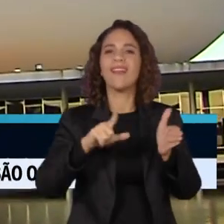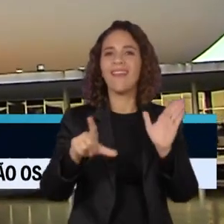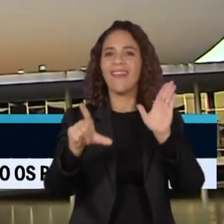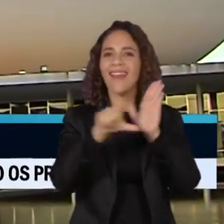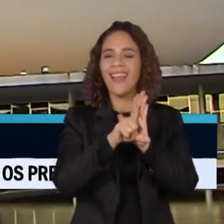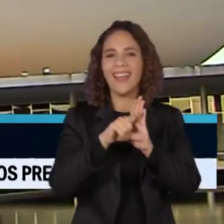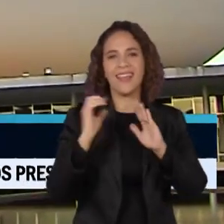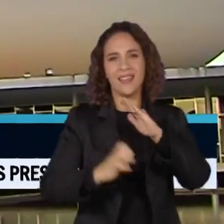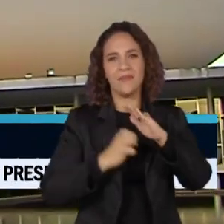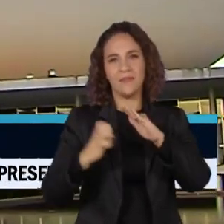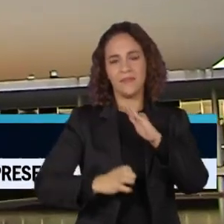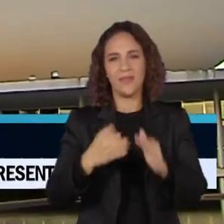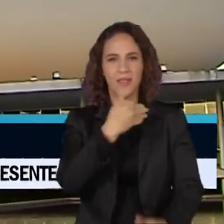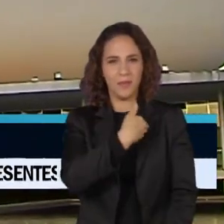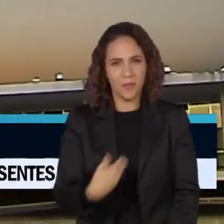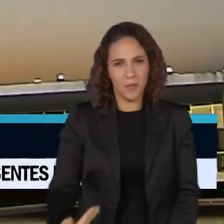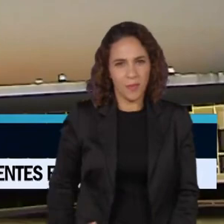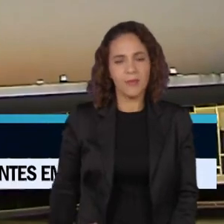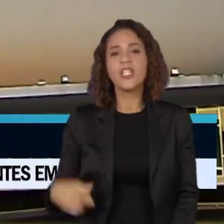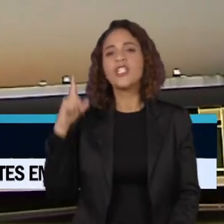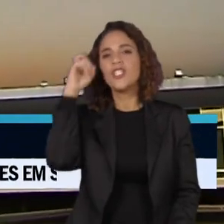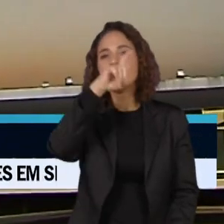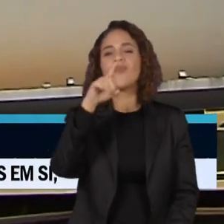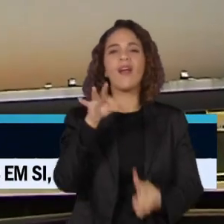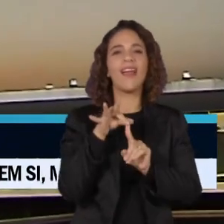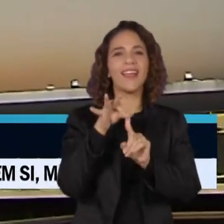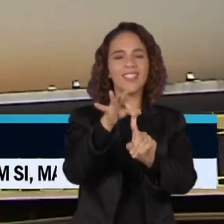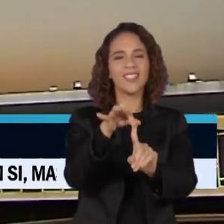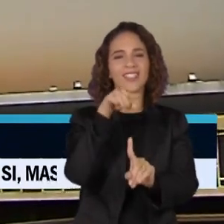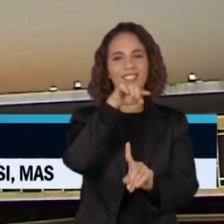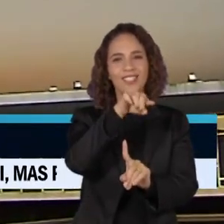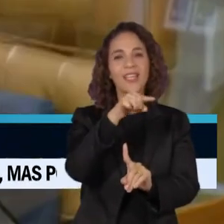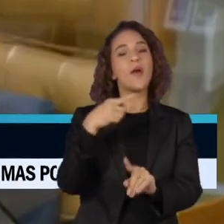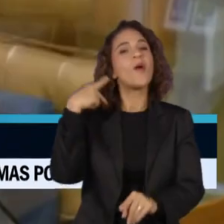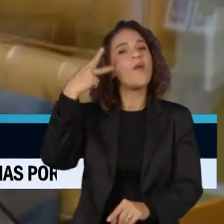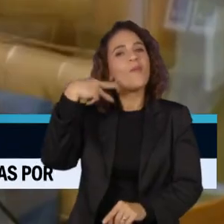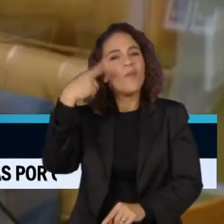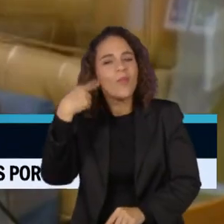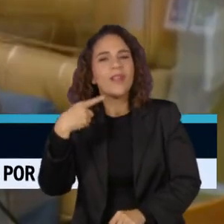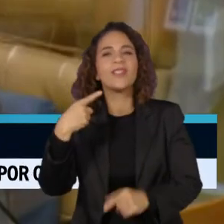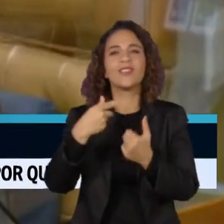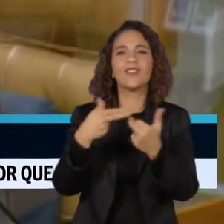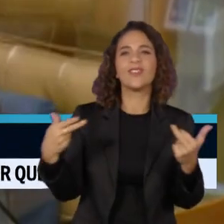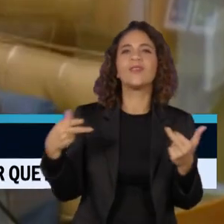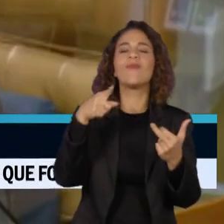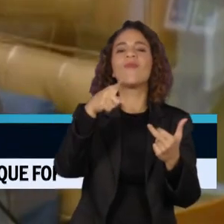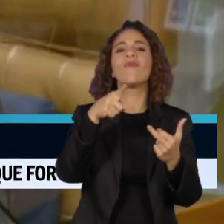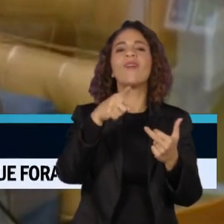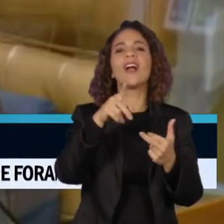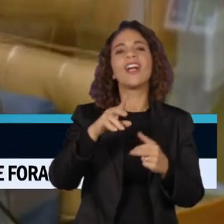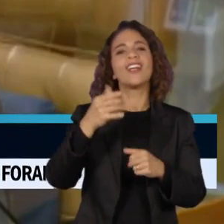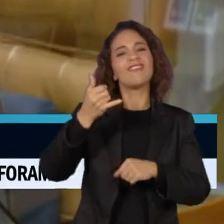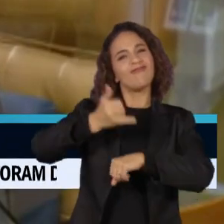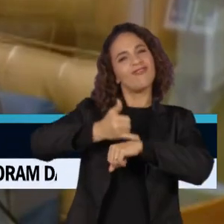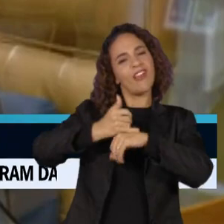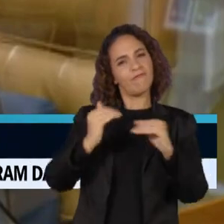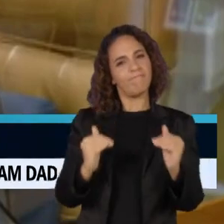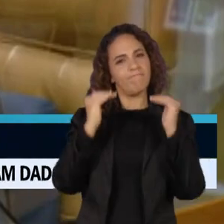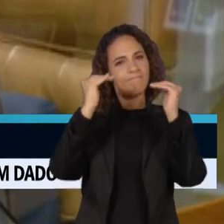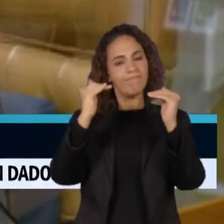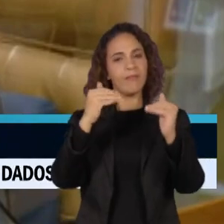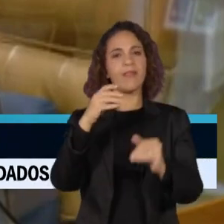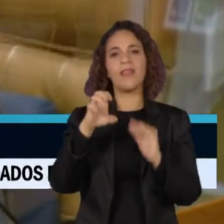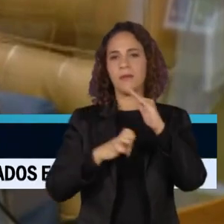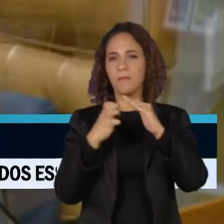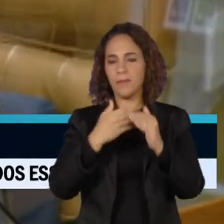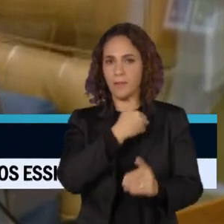estatais que dificultam a indicação de políticos para comandar empresas públicas. Durante sessão do plenário virtual nesta sexta-feira, o